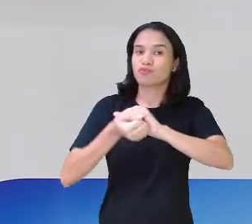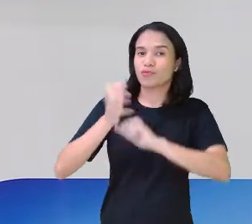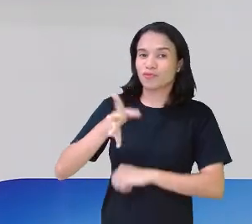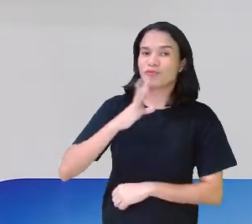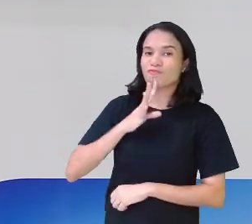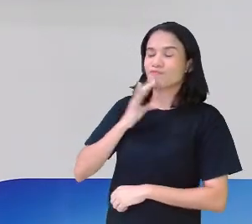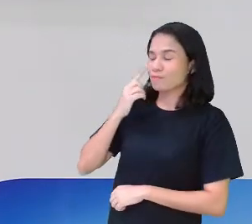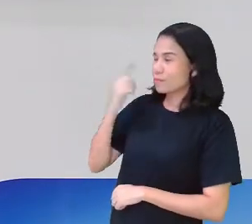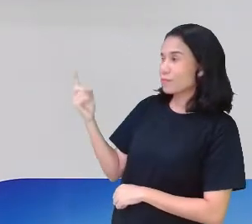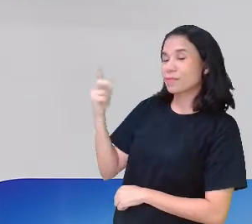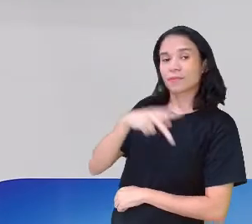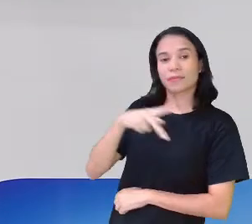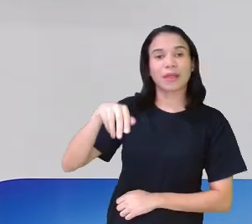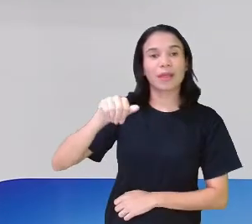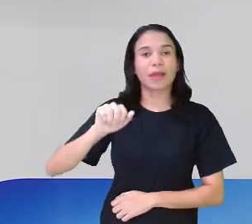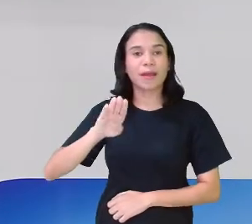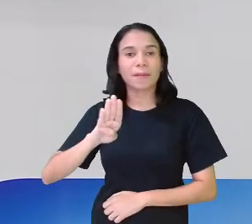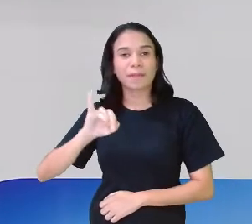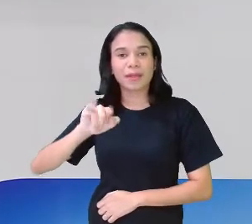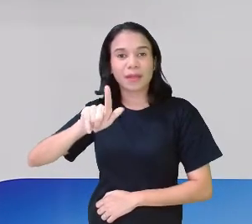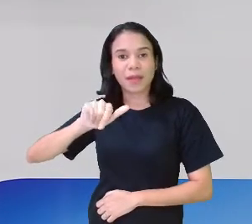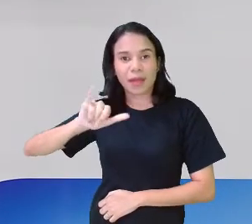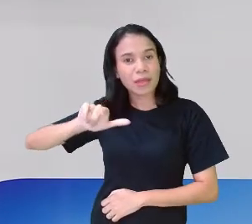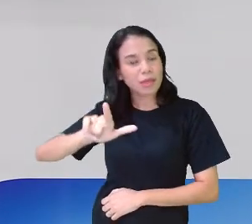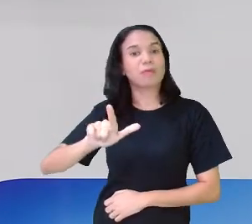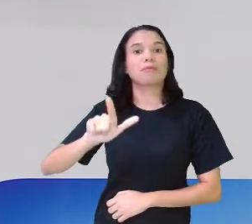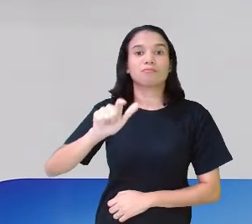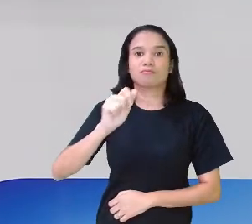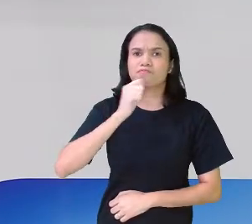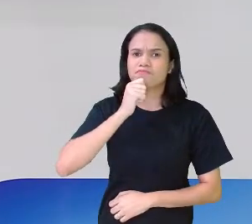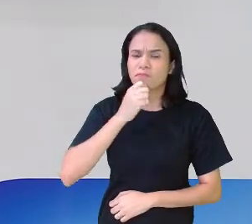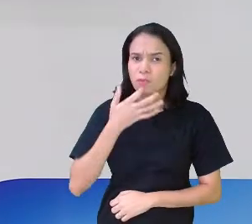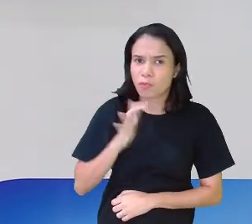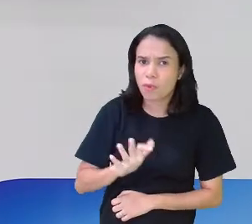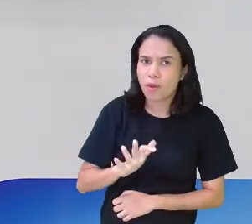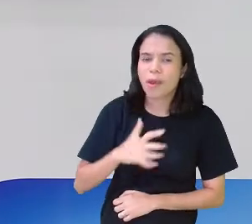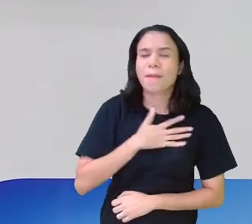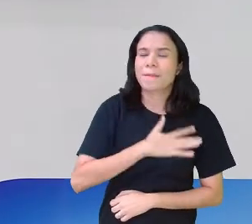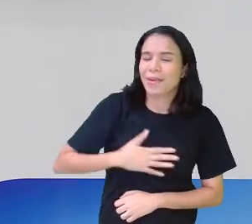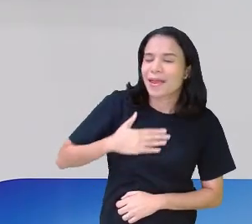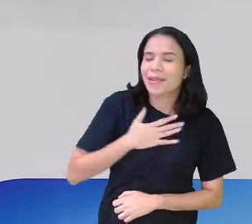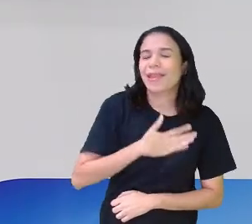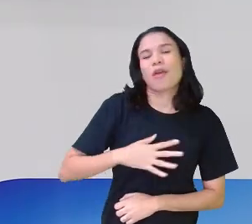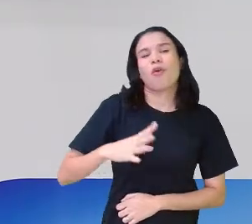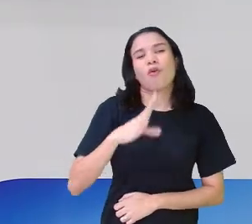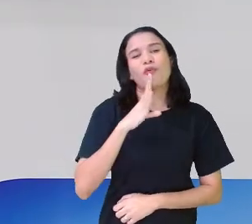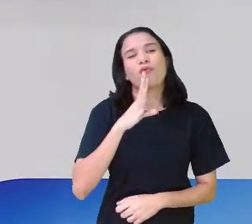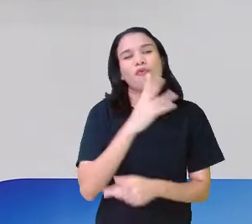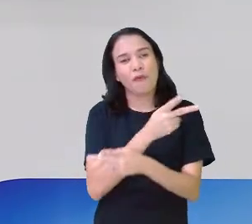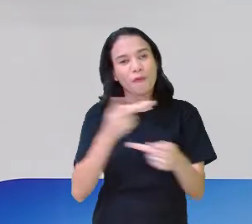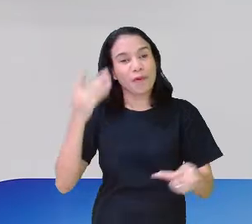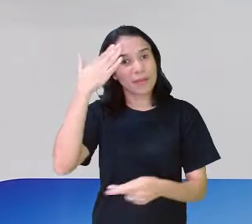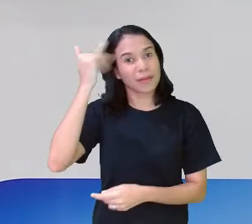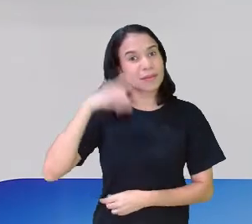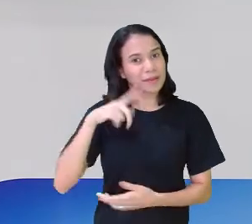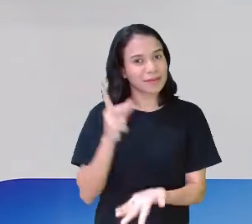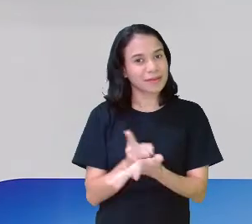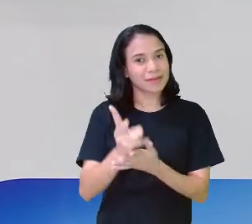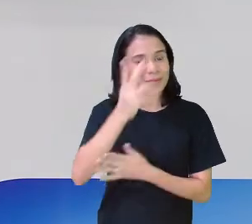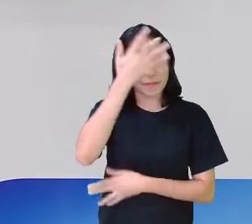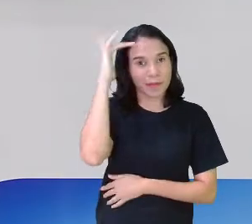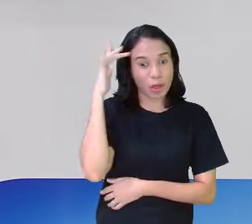professora Abigail Viana, você não me conhece ainda, muito prazer em conhecer você, bom saber que tem sempre gente nova chegando.